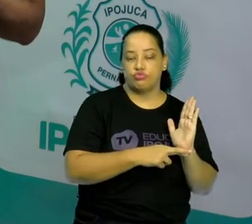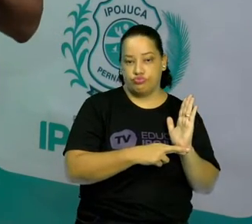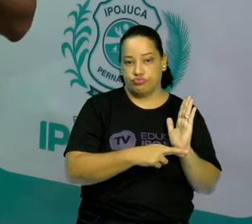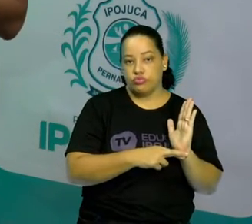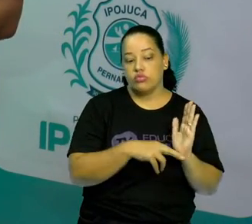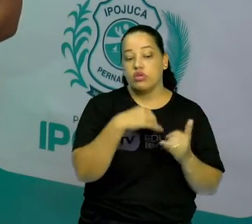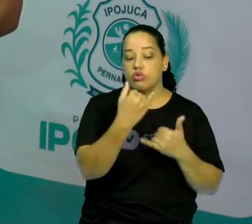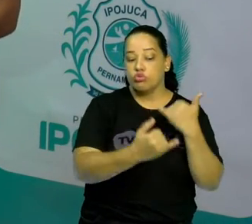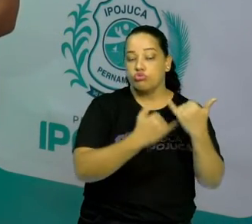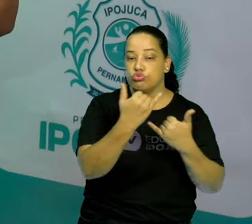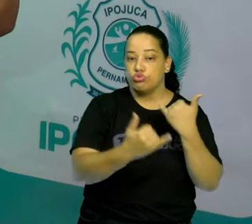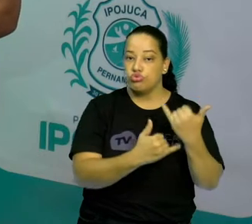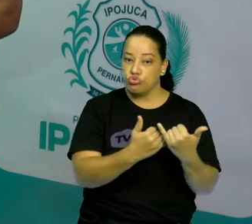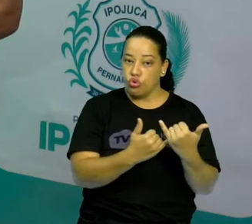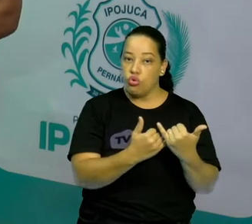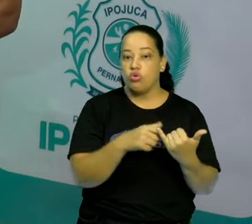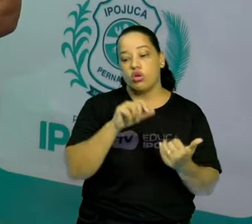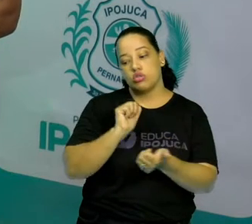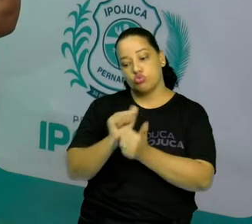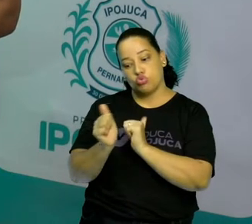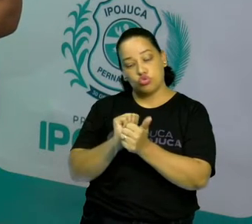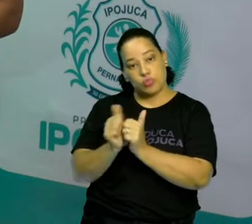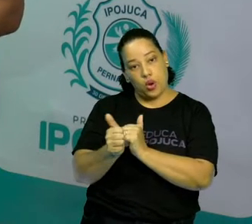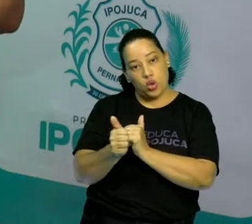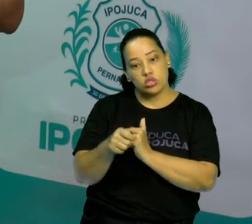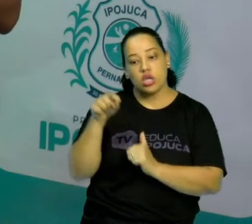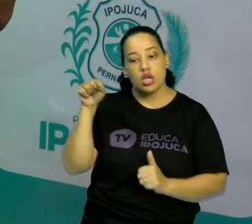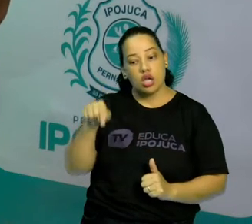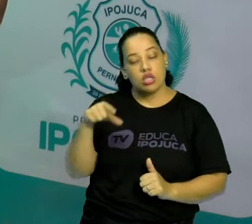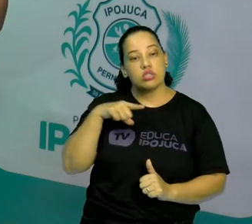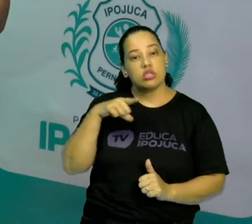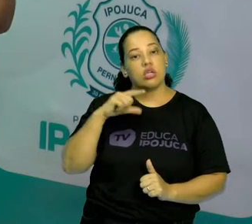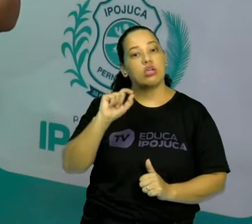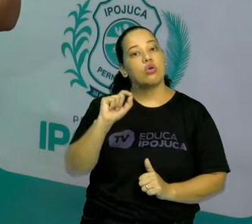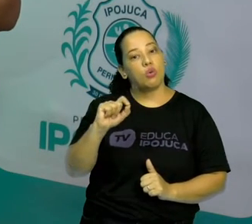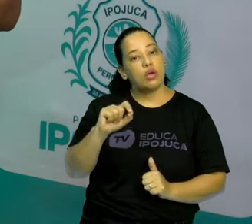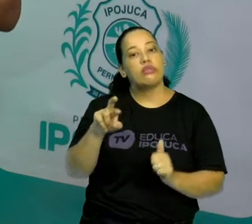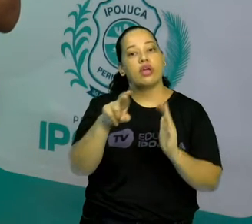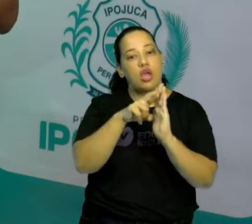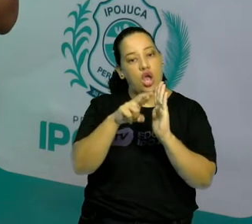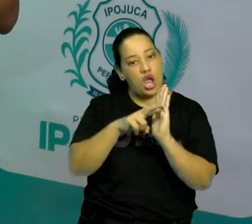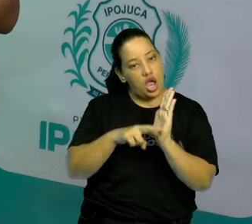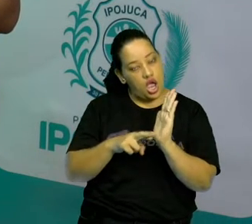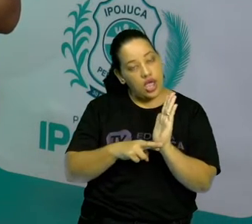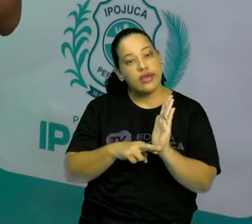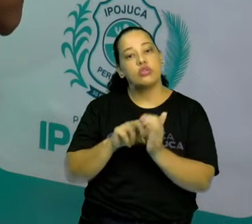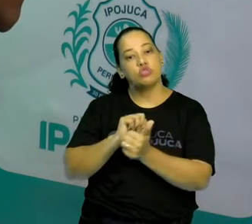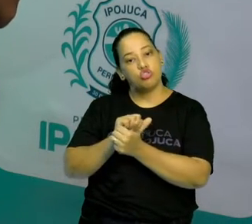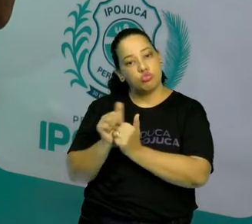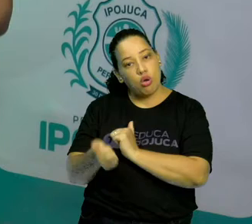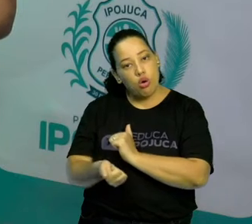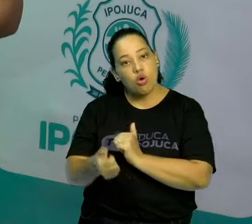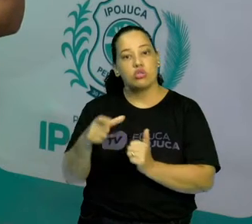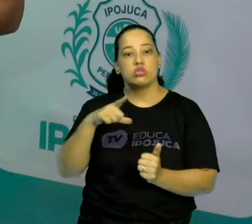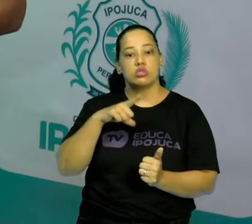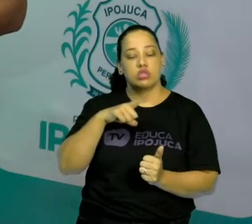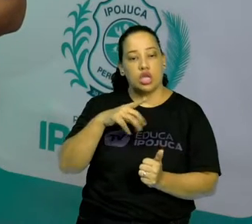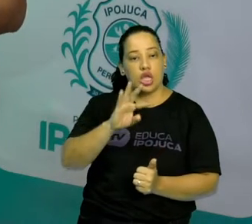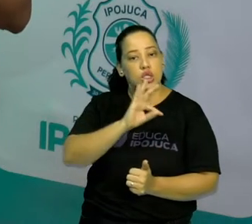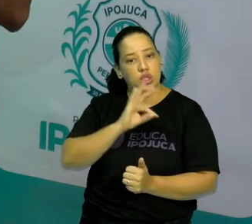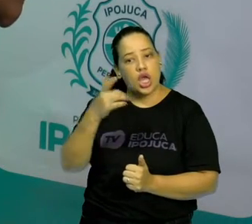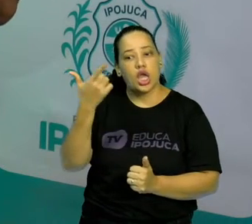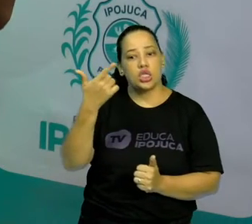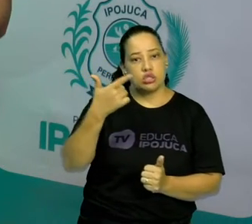sobre o jogo no contexto esportivo, ele vai trazer algumas regras do esporte, vai trazer algumas questões técnicas,